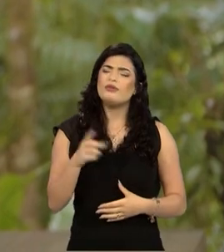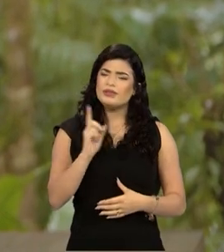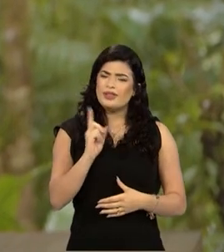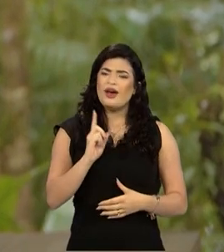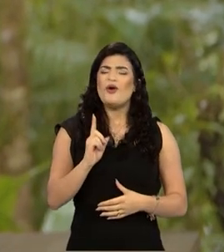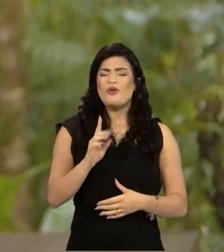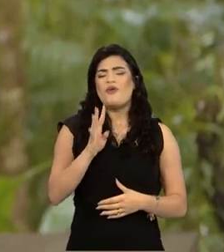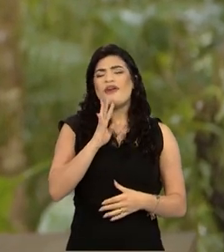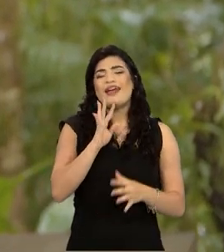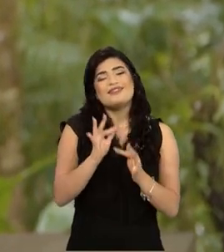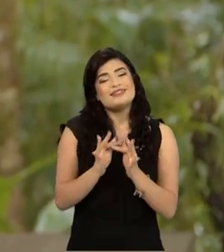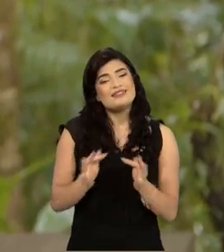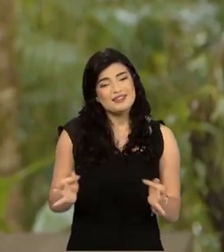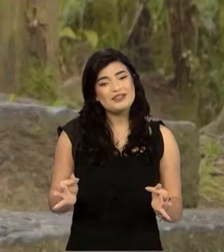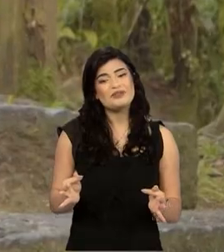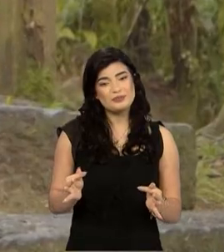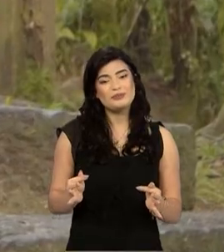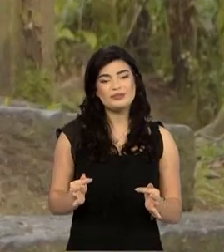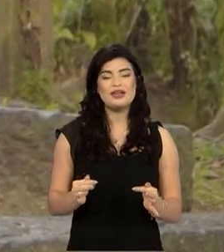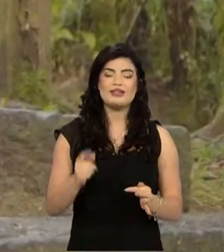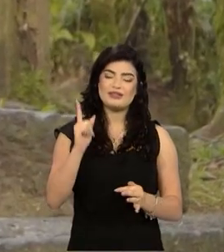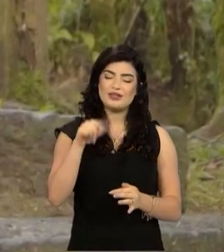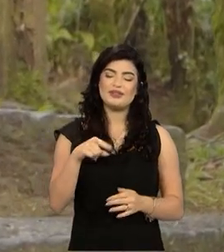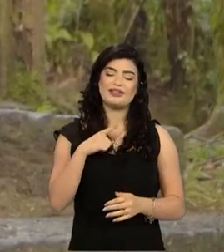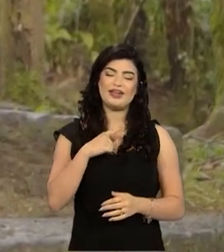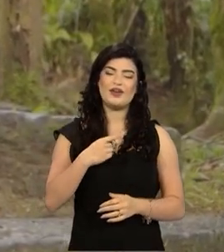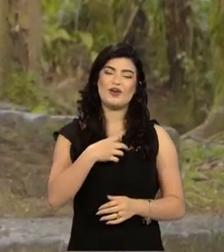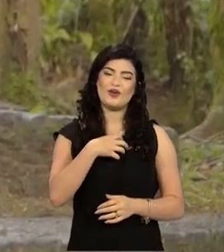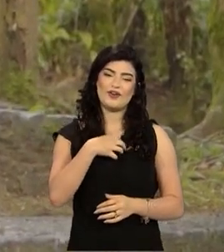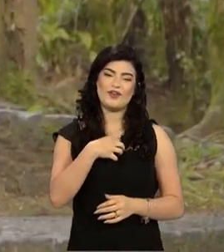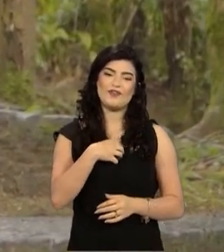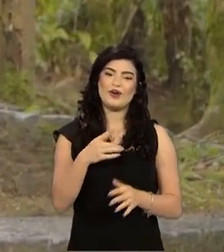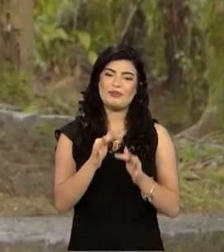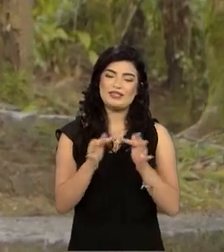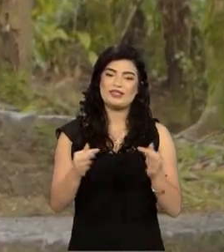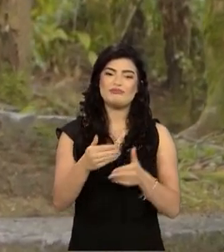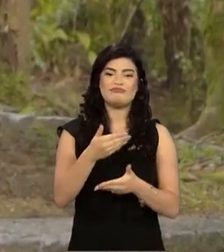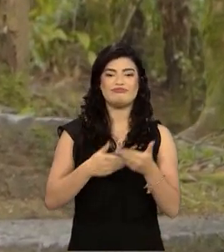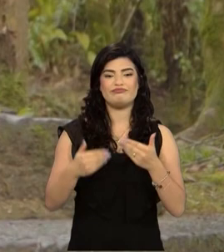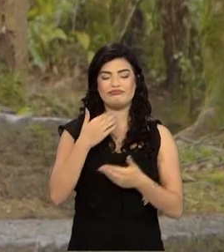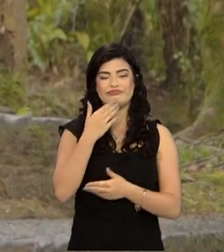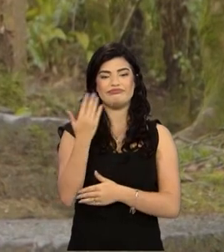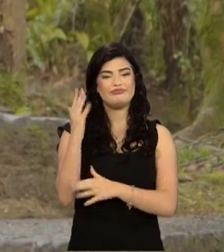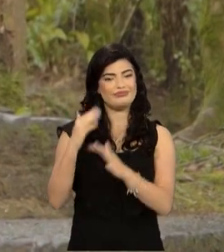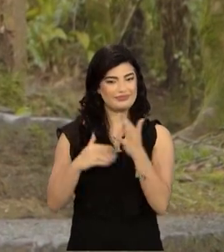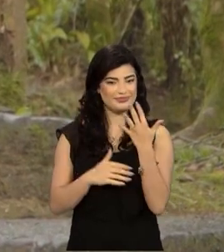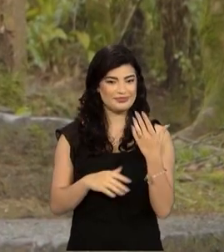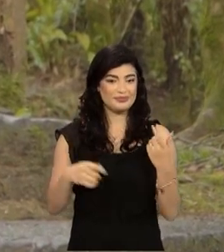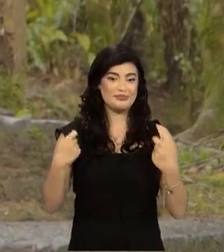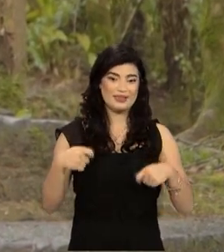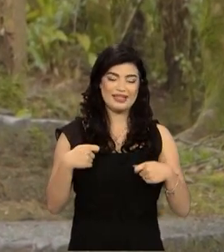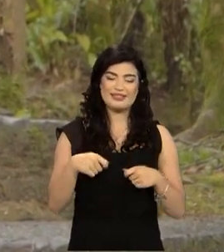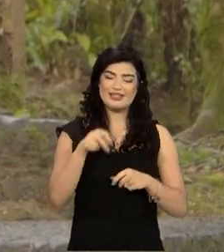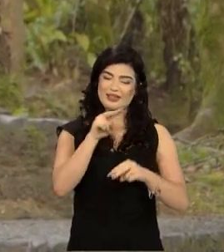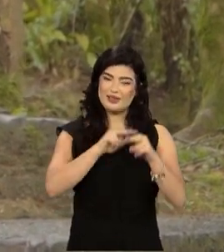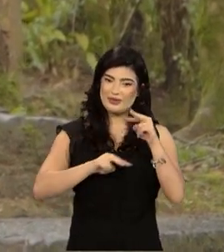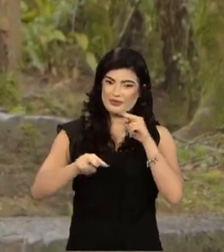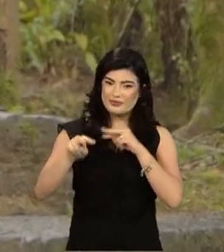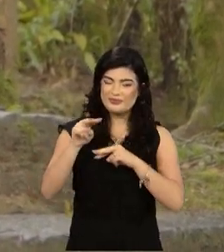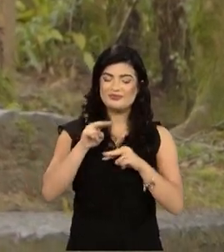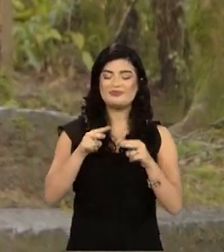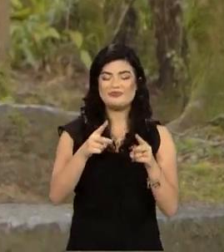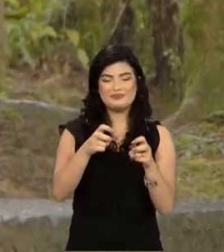for perceber, e são simples, né? Então existe uma forma simples de se conviver com a natureza. Basta a gente observá-la